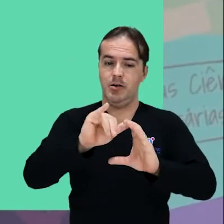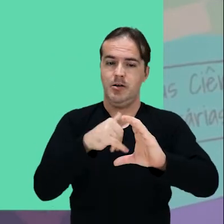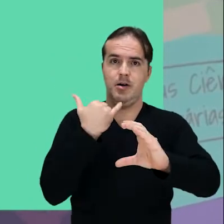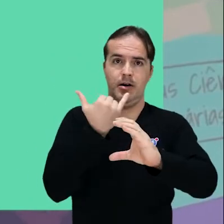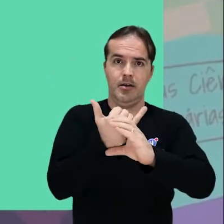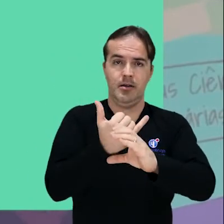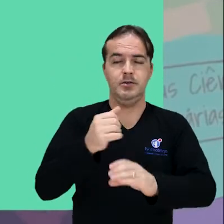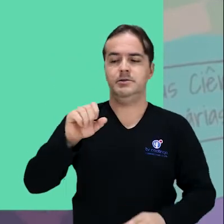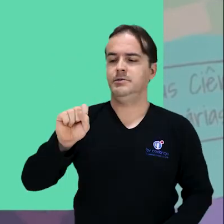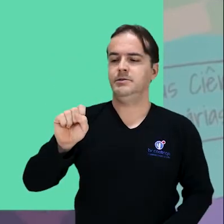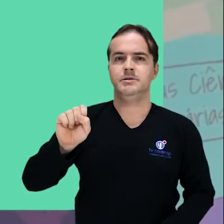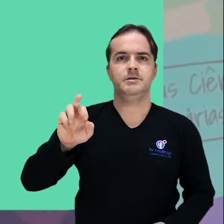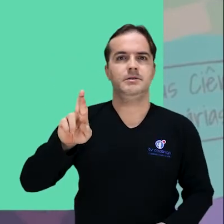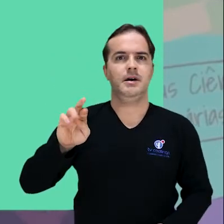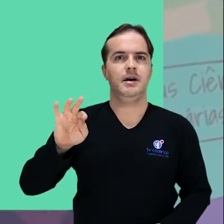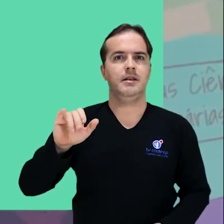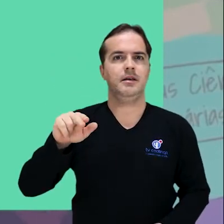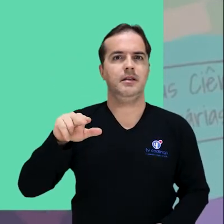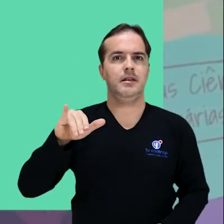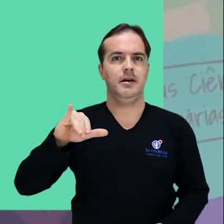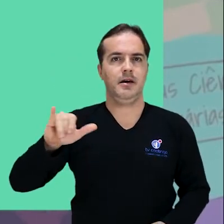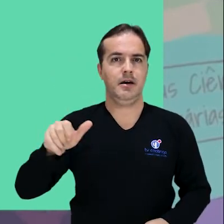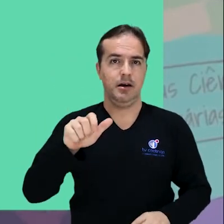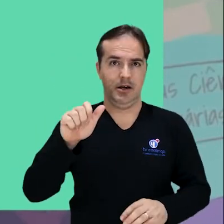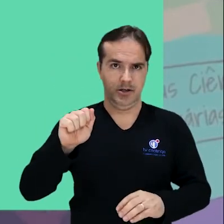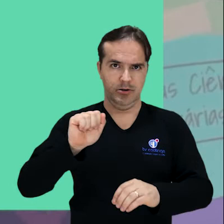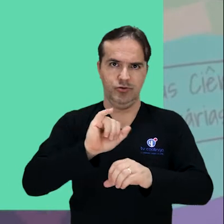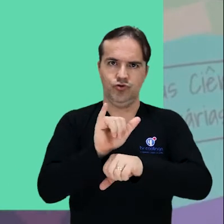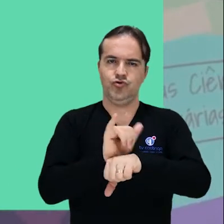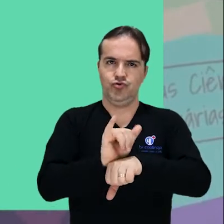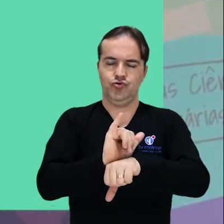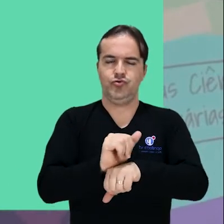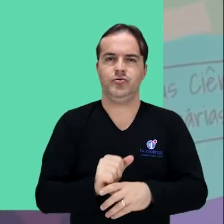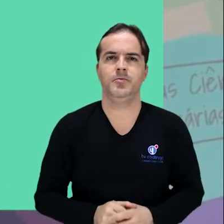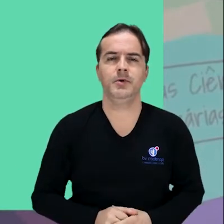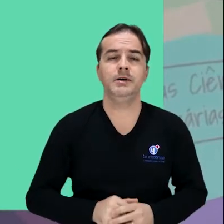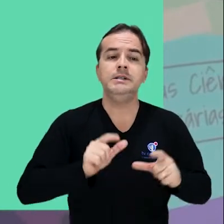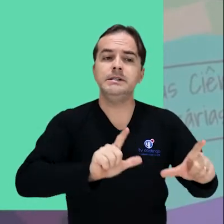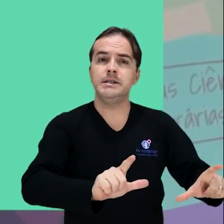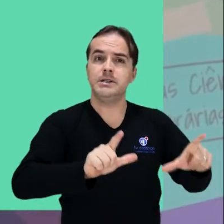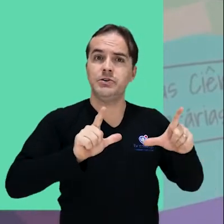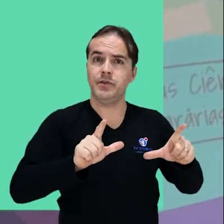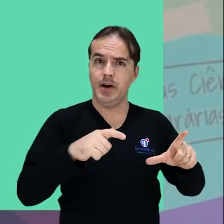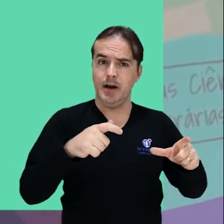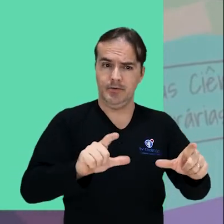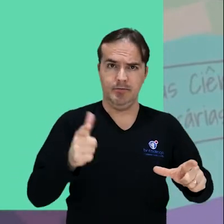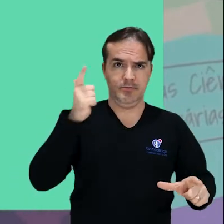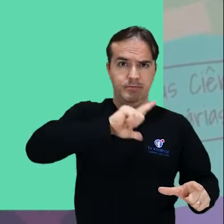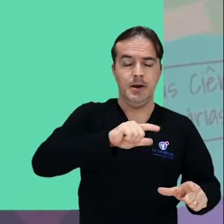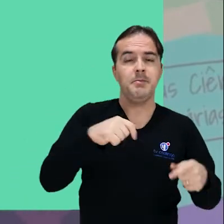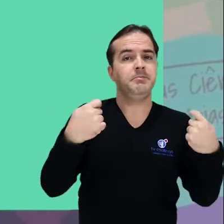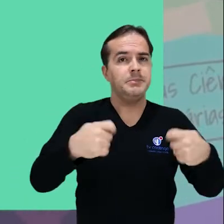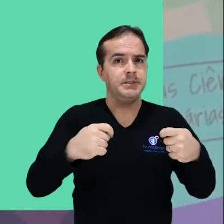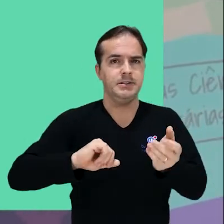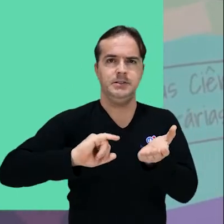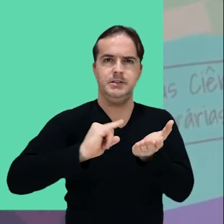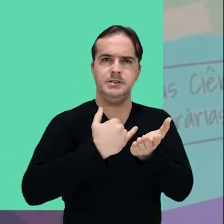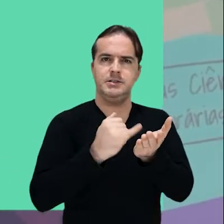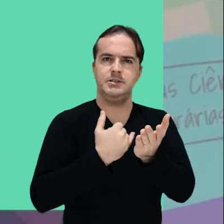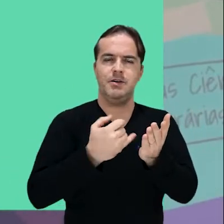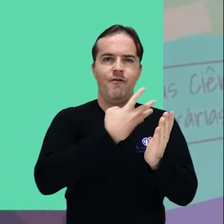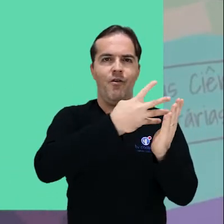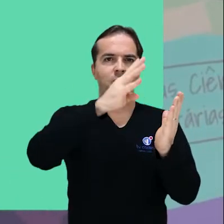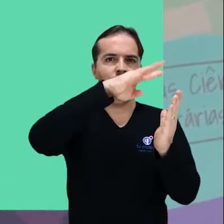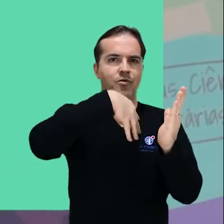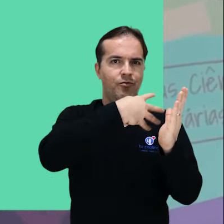YouTube Sertanejas Insistem. Para receber certificado, é preciso fazer inscrição por formulário online. Para